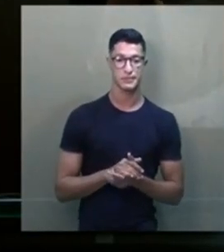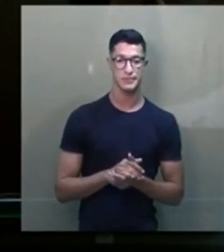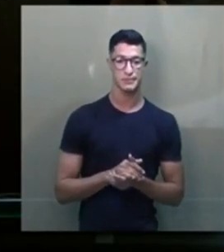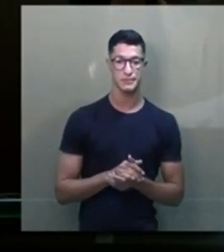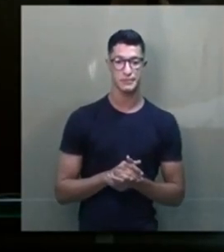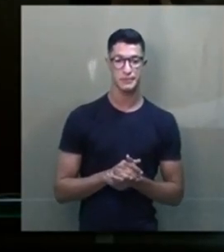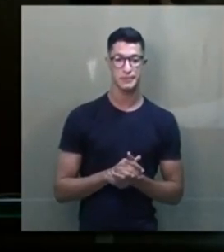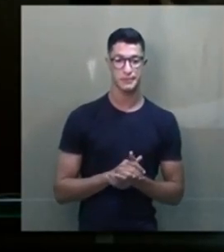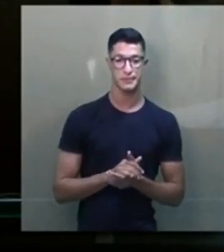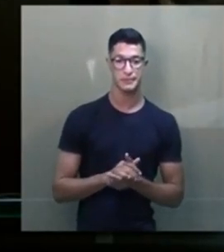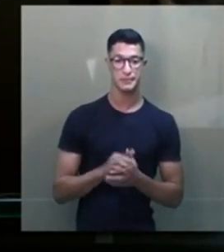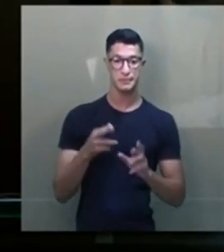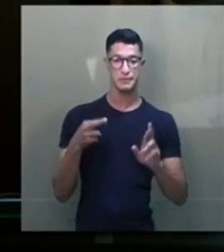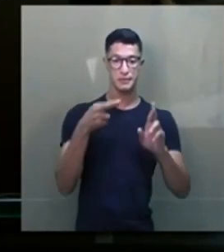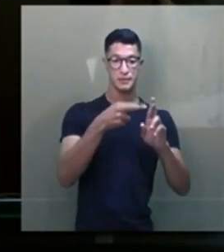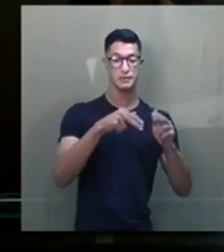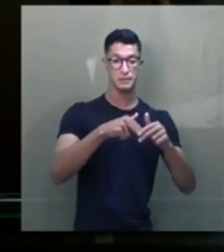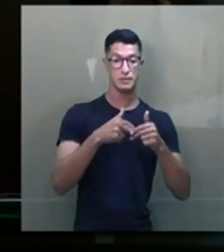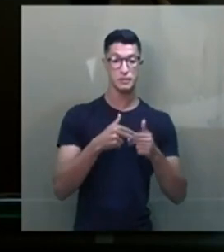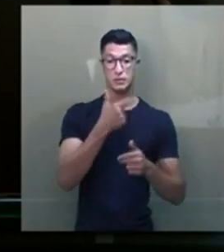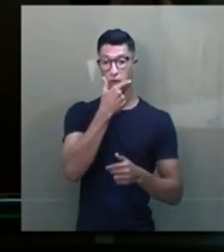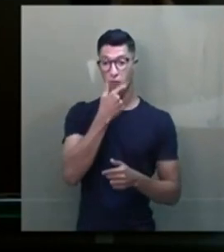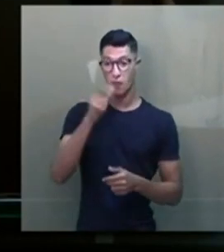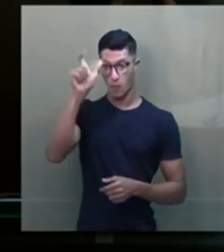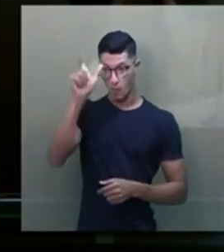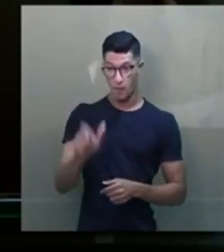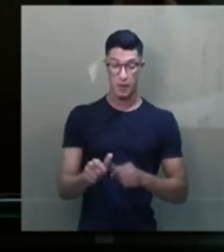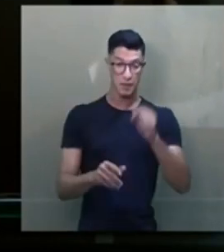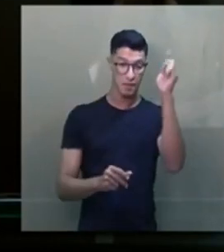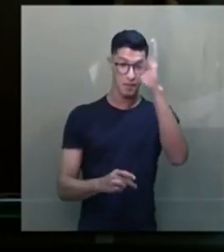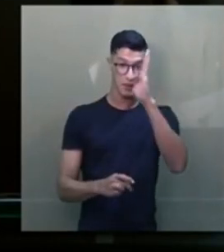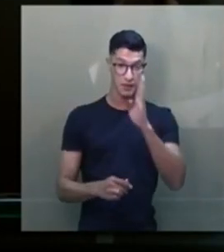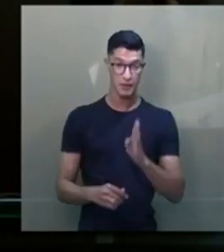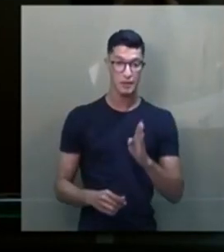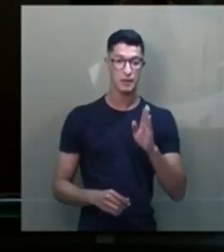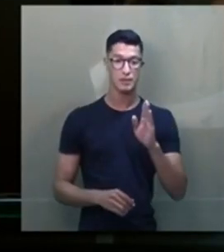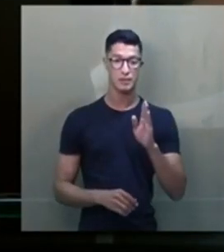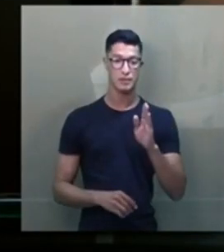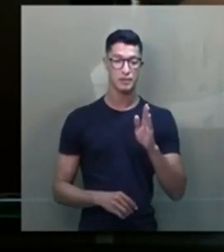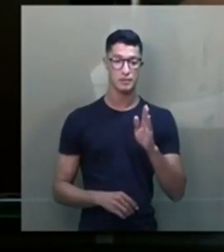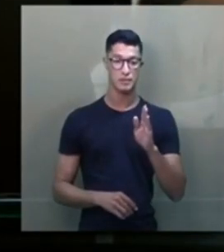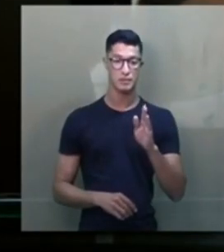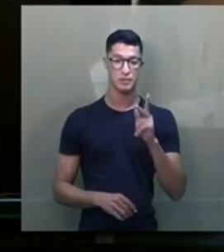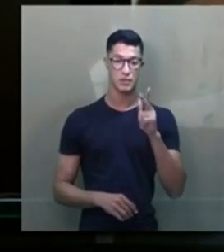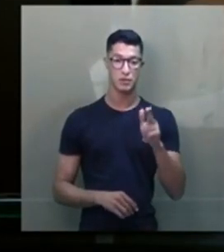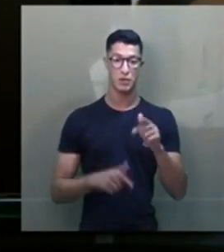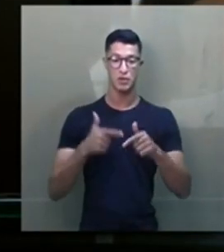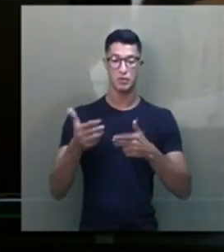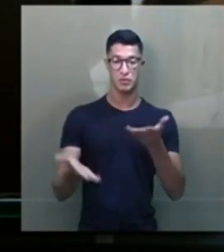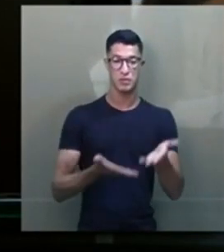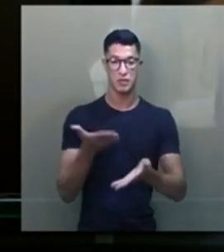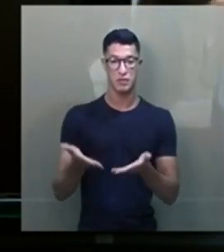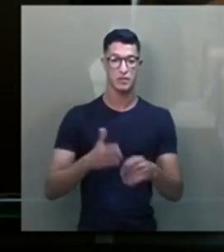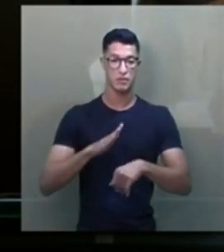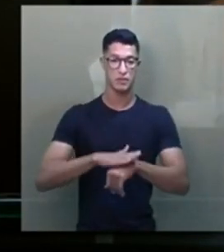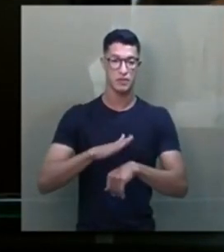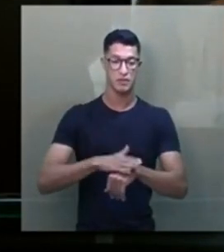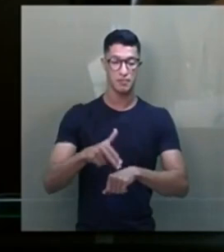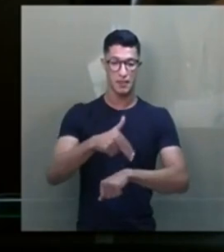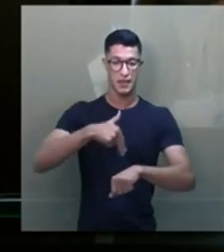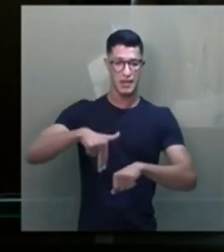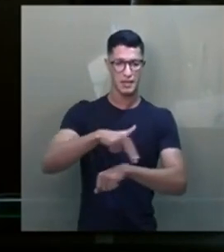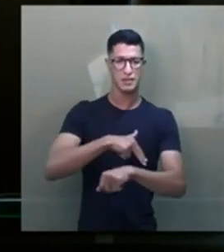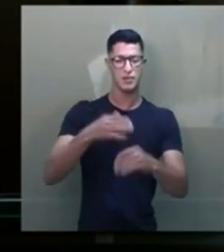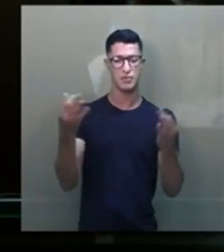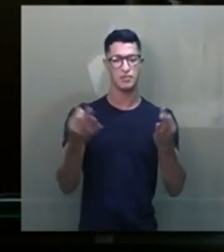na referência a partir de um grande homem, de um grande brasileiro, com uma folha de serviços prestados para a nação